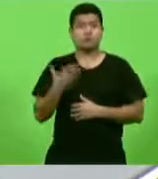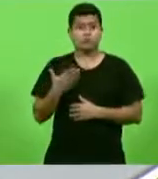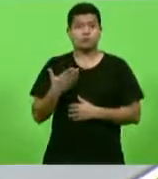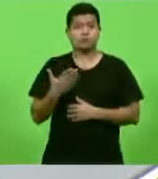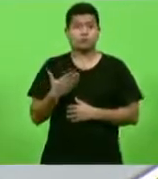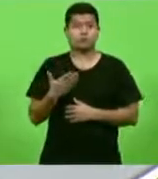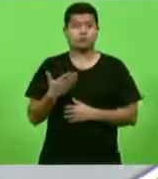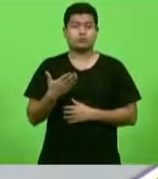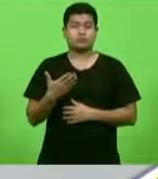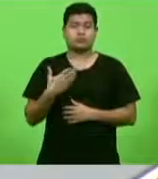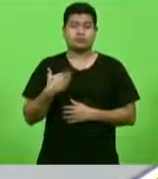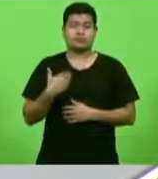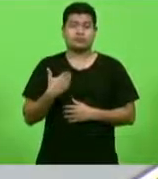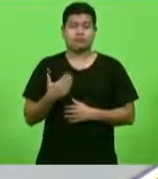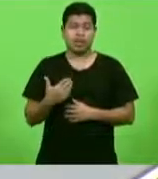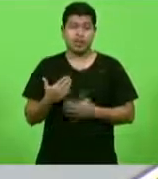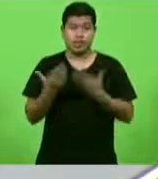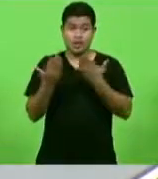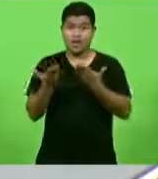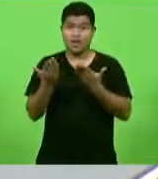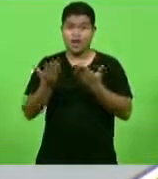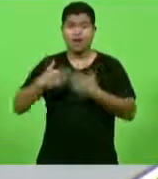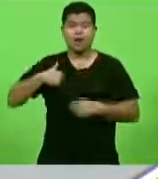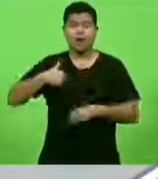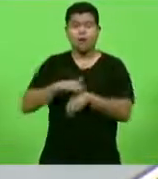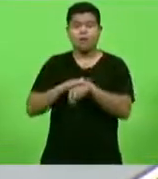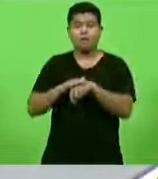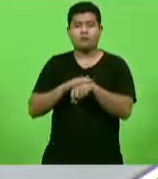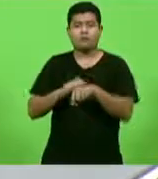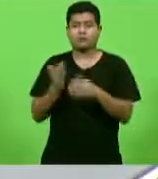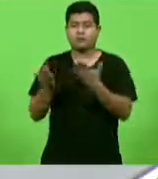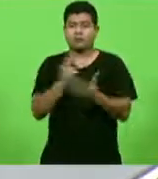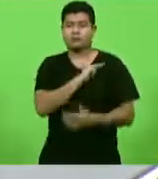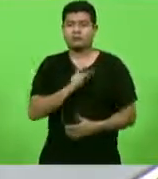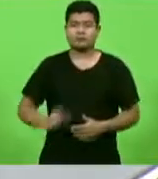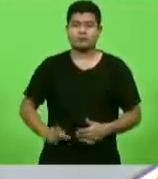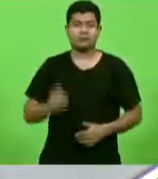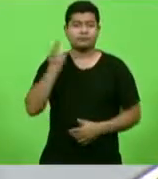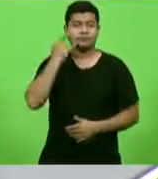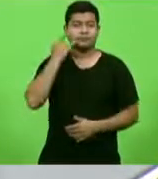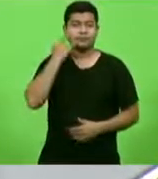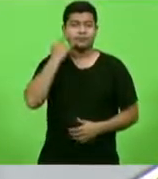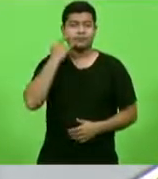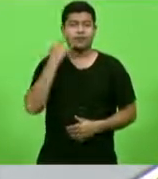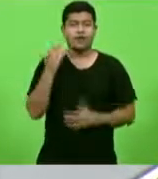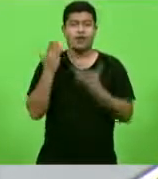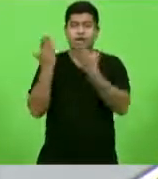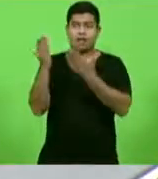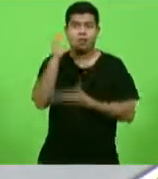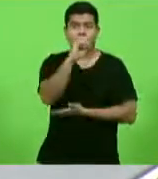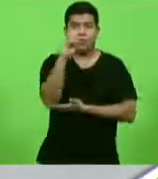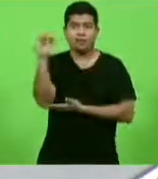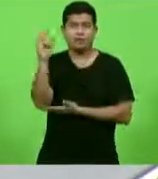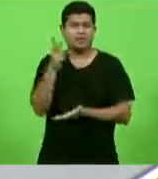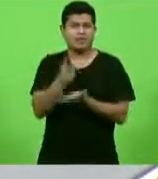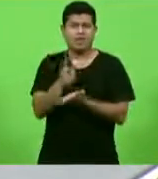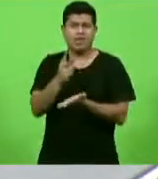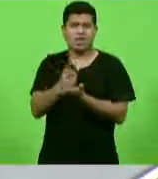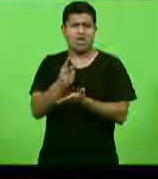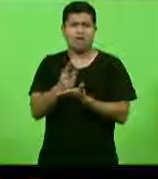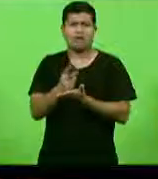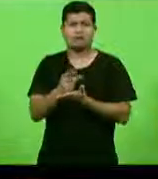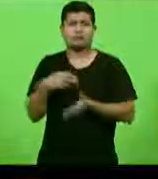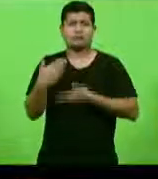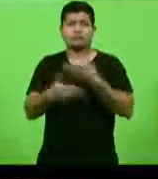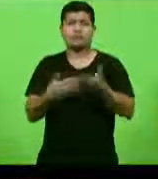falava sobre isso com o presidente e deputado Mauro de Nadal. O nosso Oeste sempre recebeu tudo